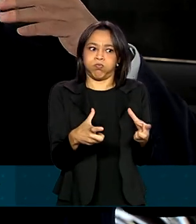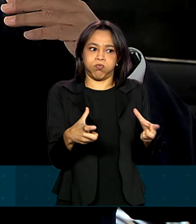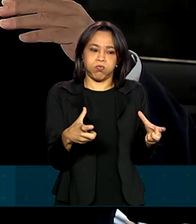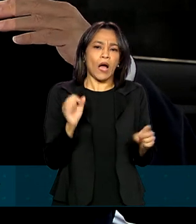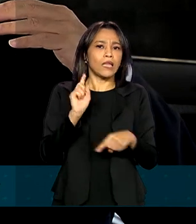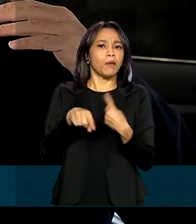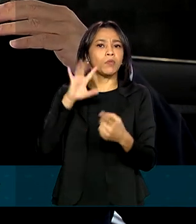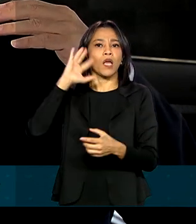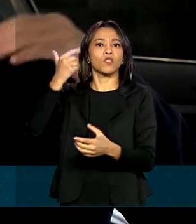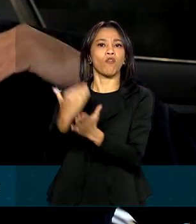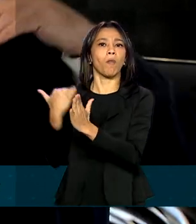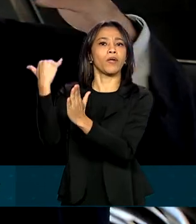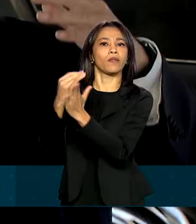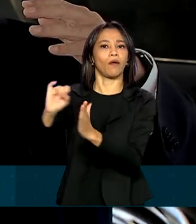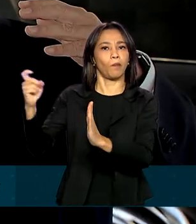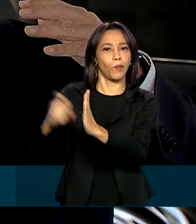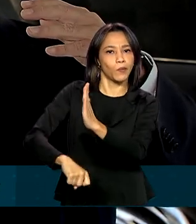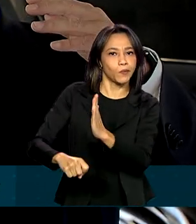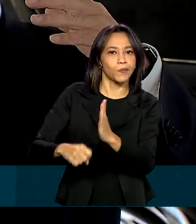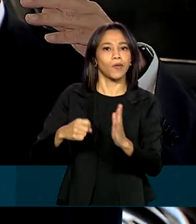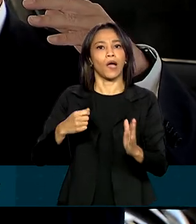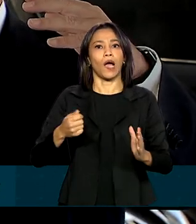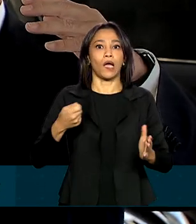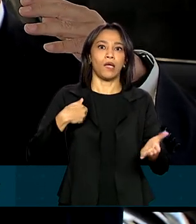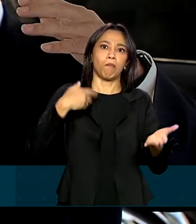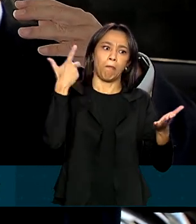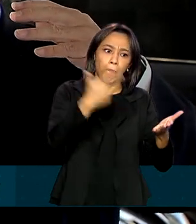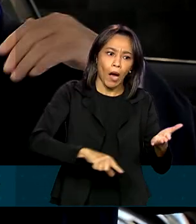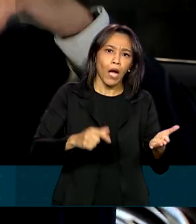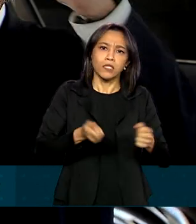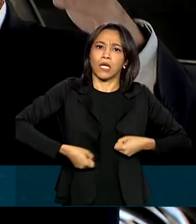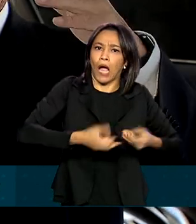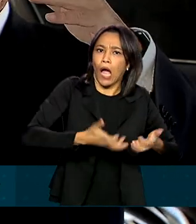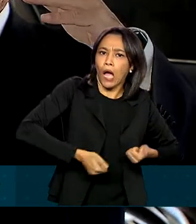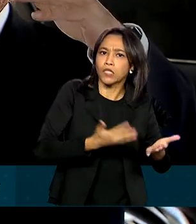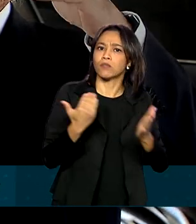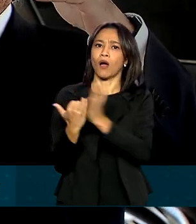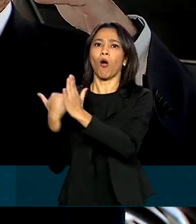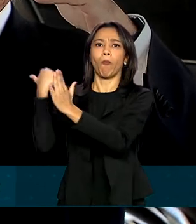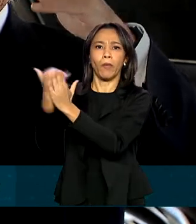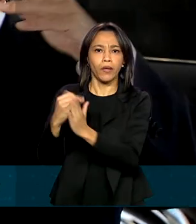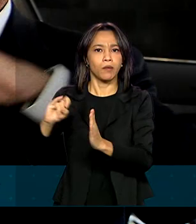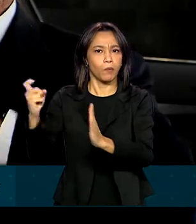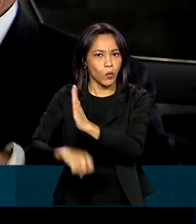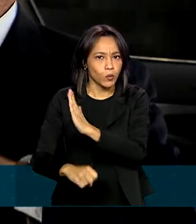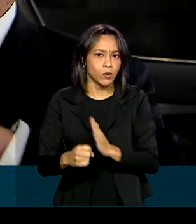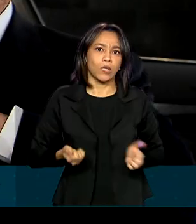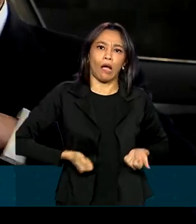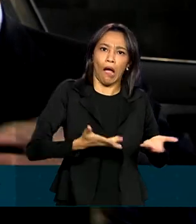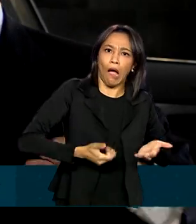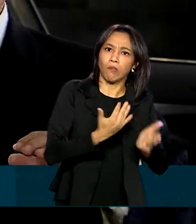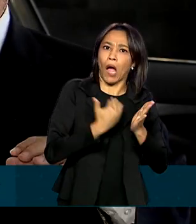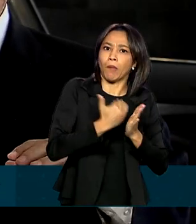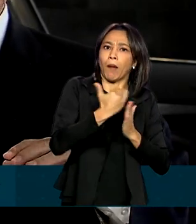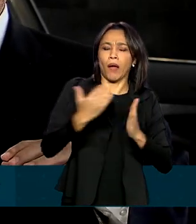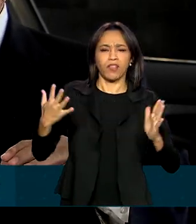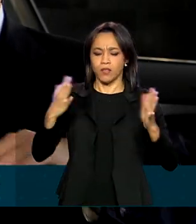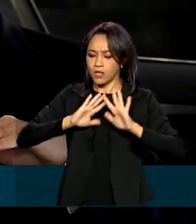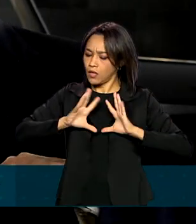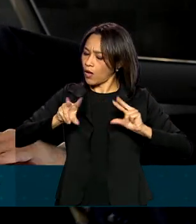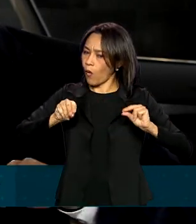depois aumenta os impostos. Aí aprova mais gastos, aumenta os impostos. Aprova mais gastos, aumenta os impostos. Nós estamos dizendo assim, não,